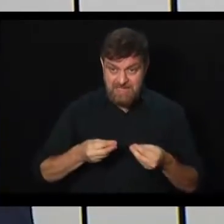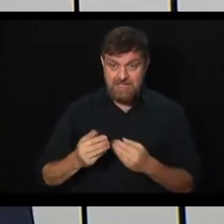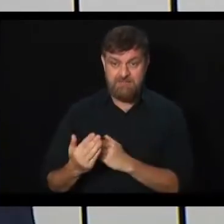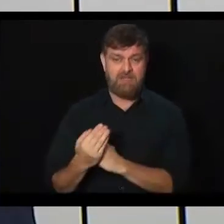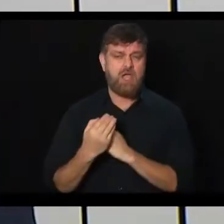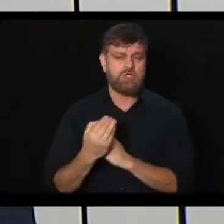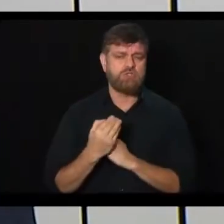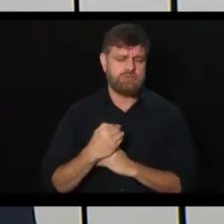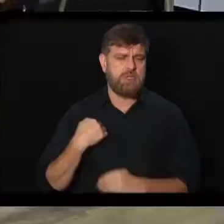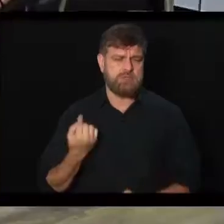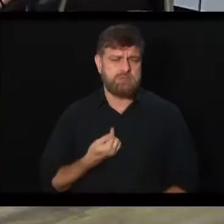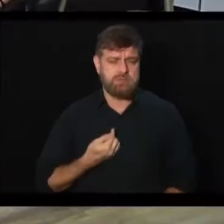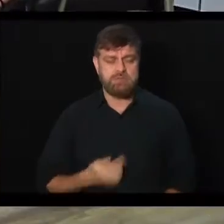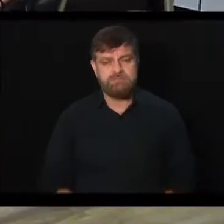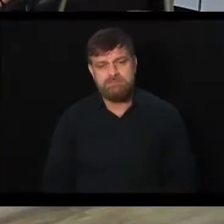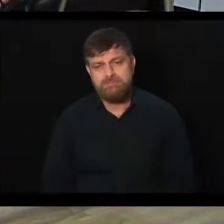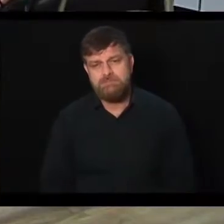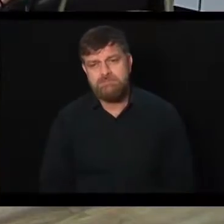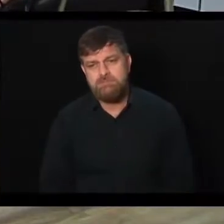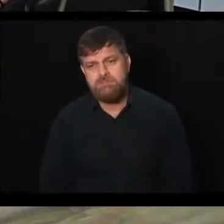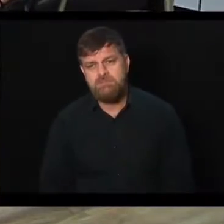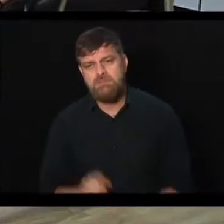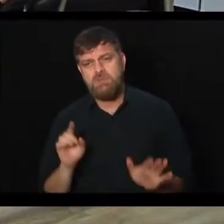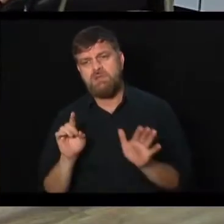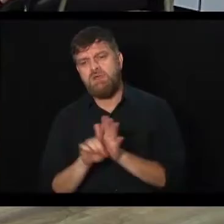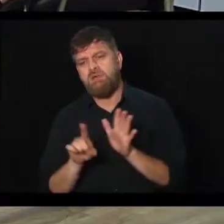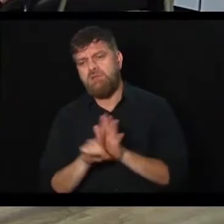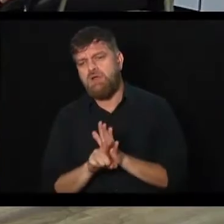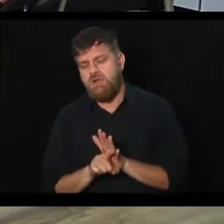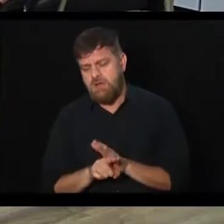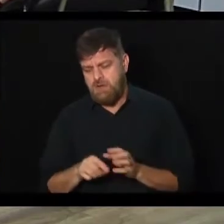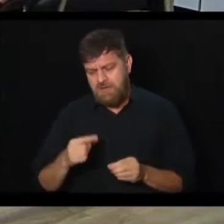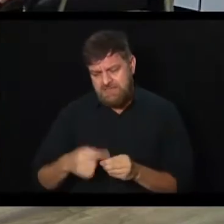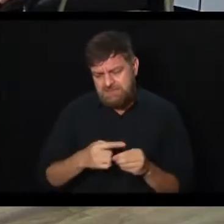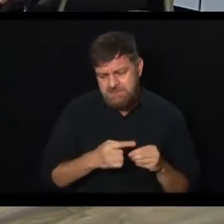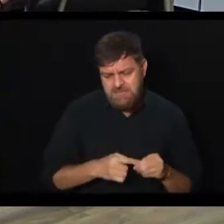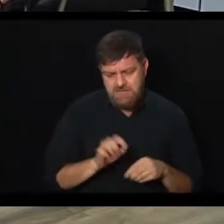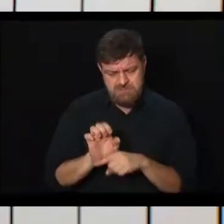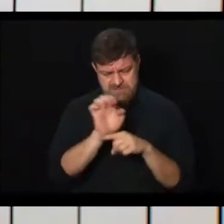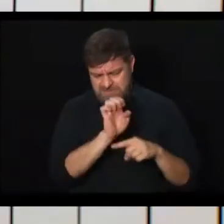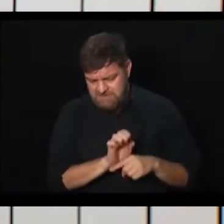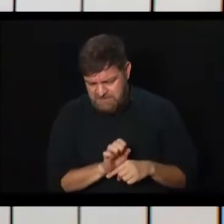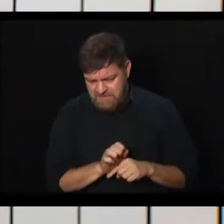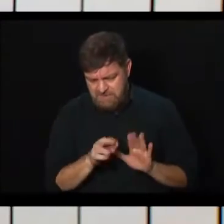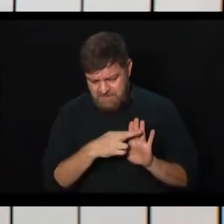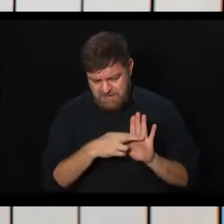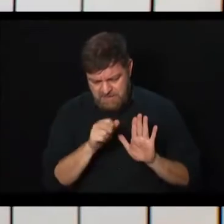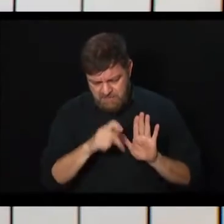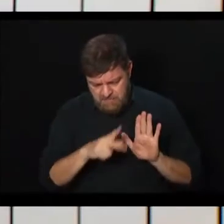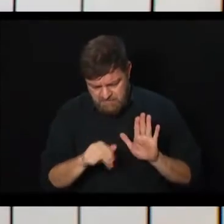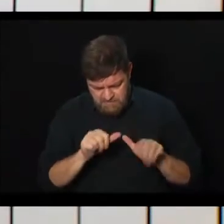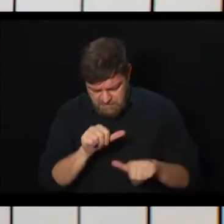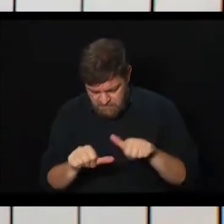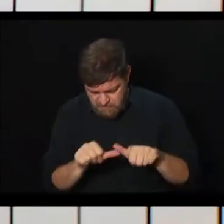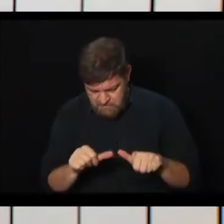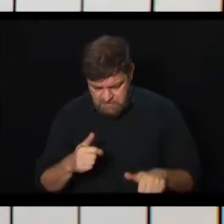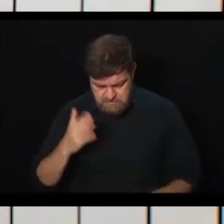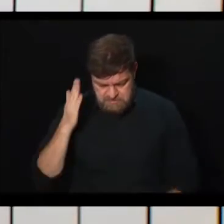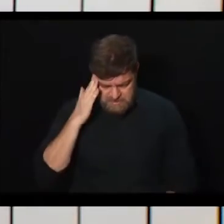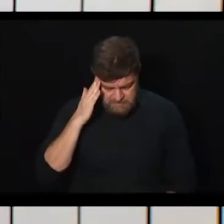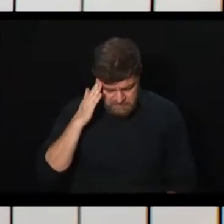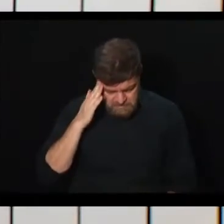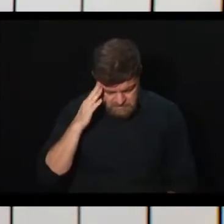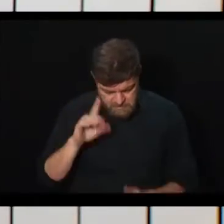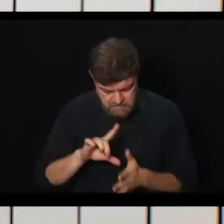mesmo. Como é essa questão, então, de não ter que fazer a reforma? Porque hoje a gente acabou de falar que depois os estados e